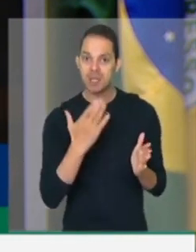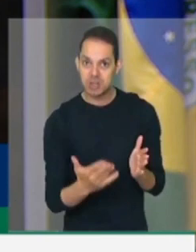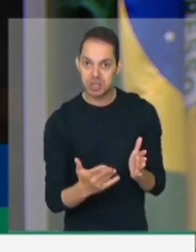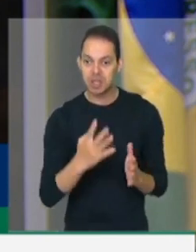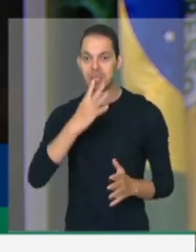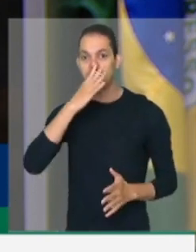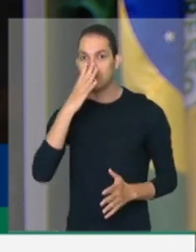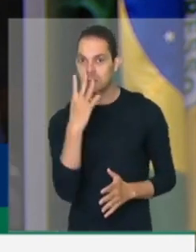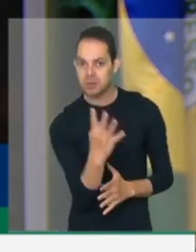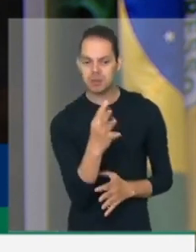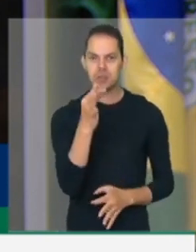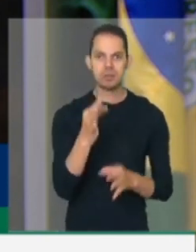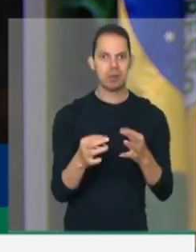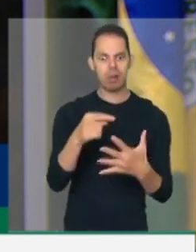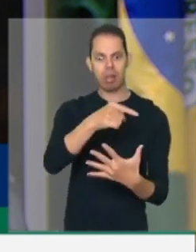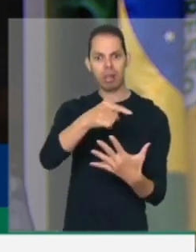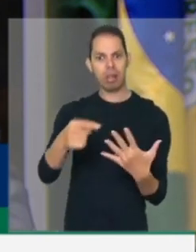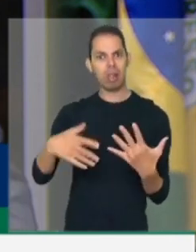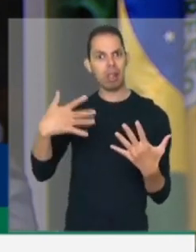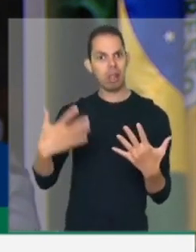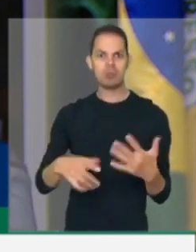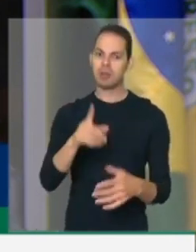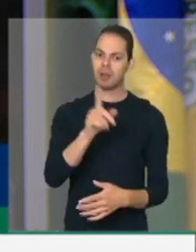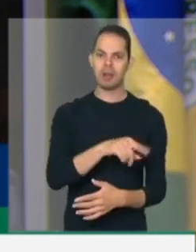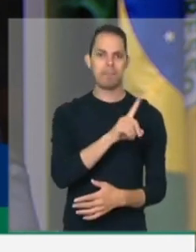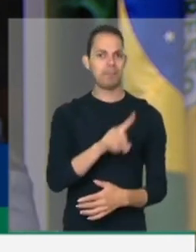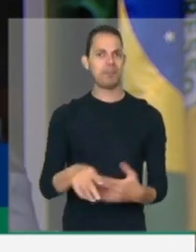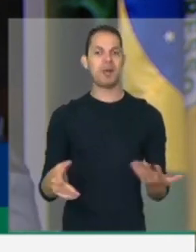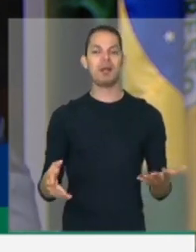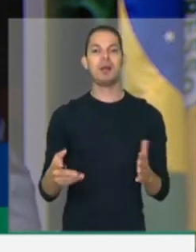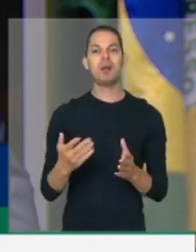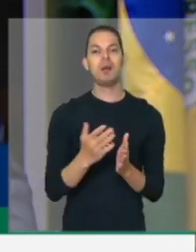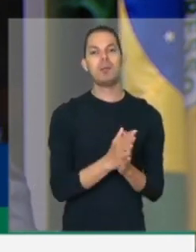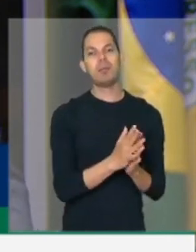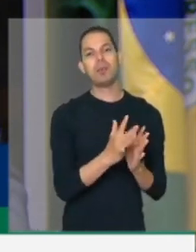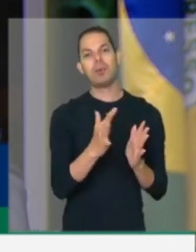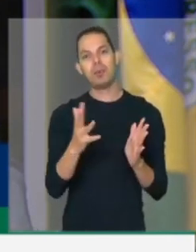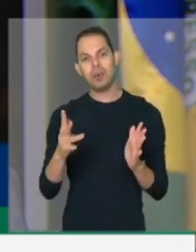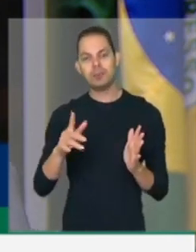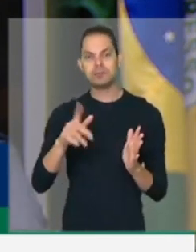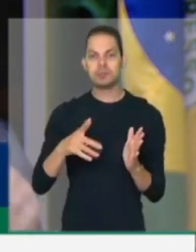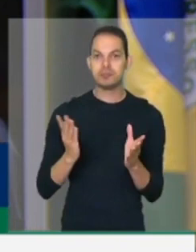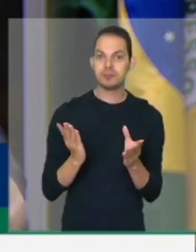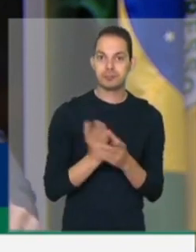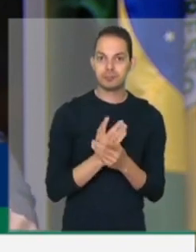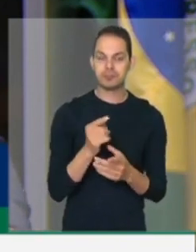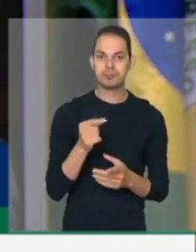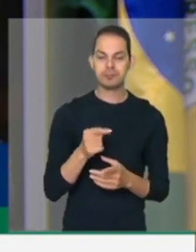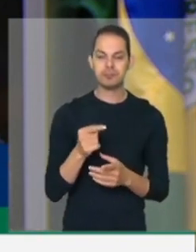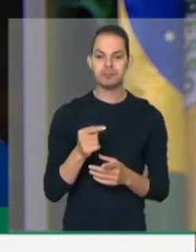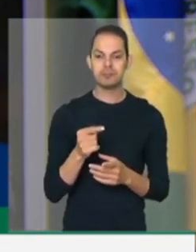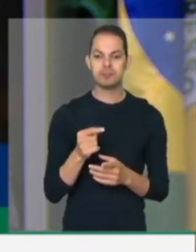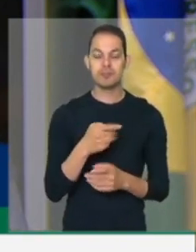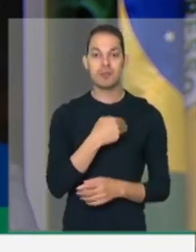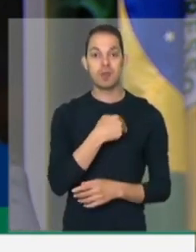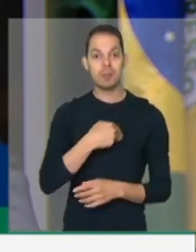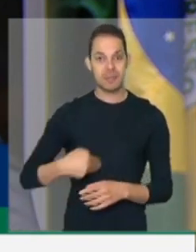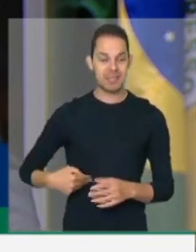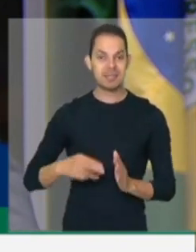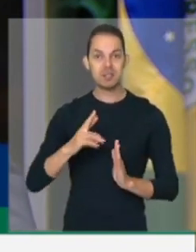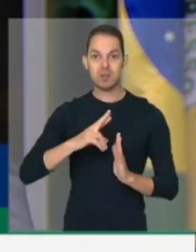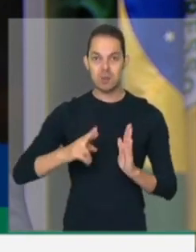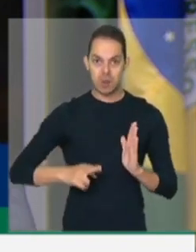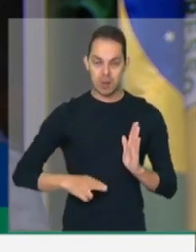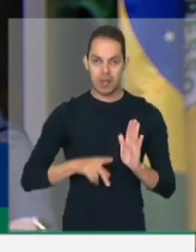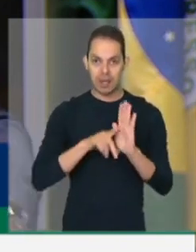acusador e julgador possam cessar. O processo trata de fazer com que aquele ministro que é o relator